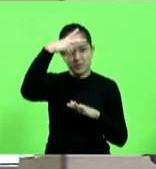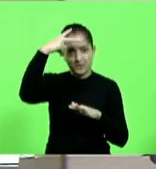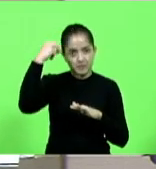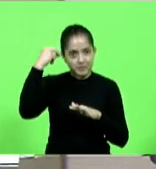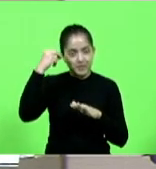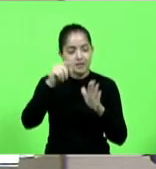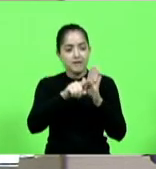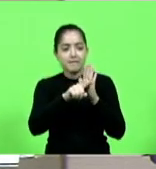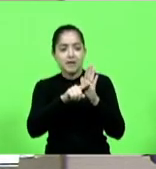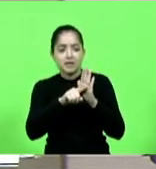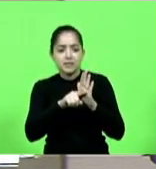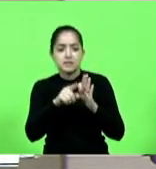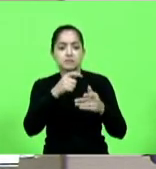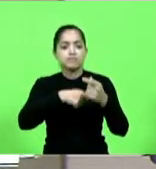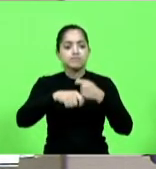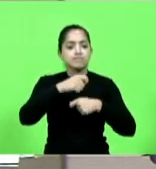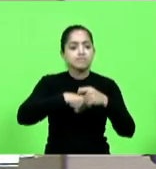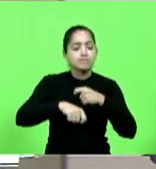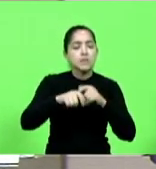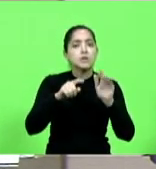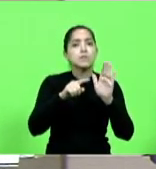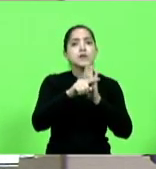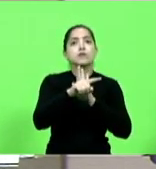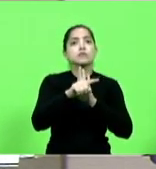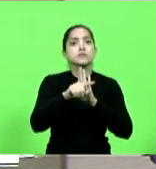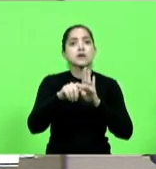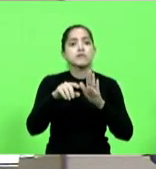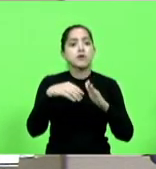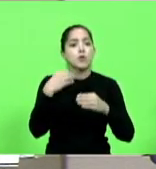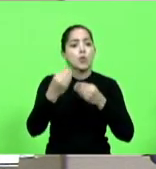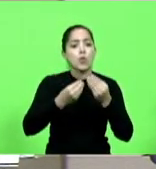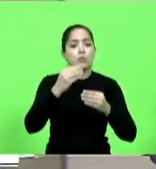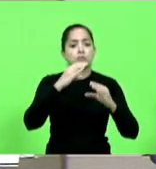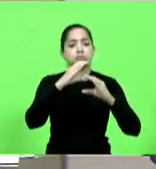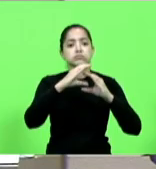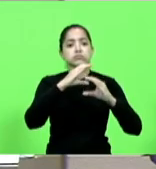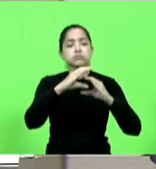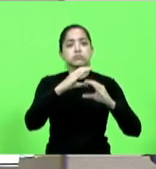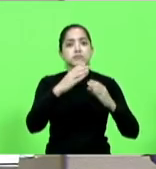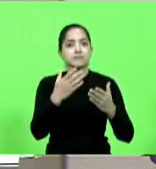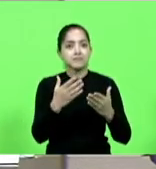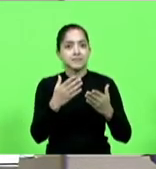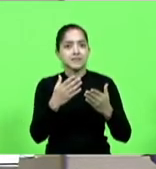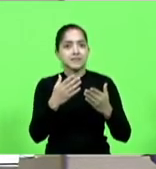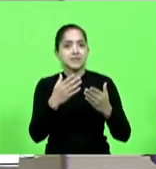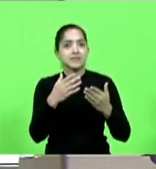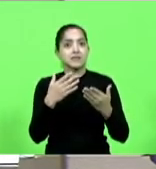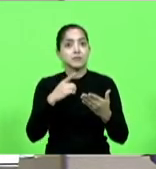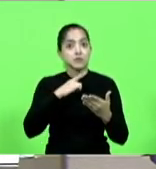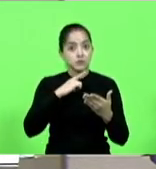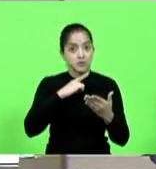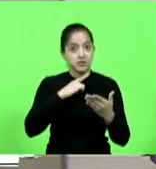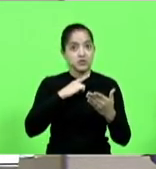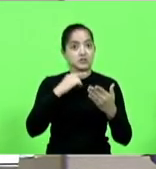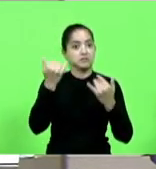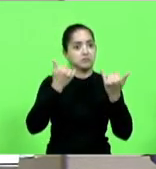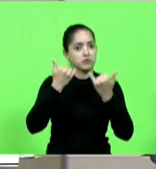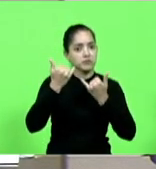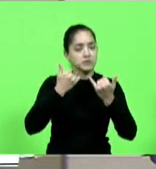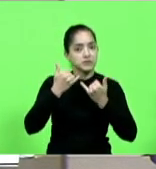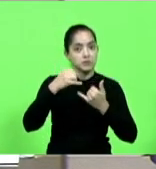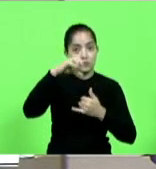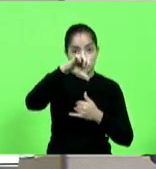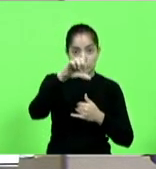avaliação administrativa e perguntava qual era o meio de comunicação que a pessoa sintonizava buscava informação 98